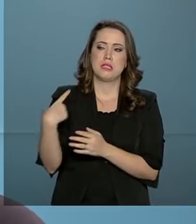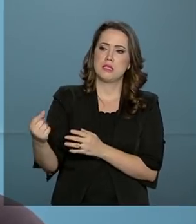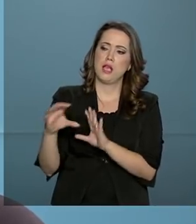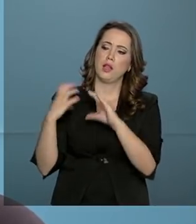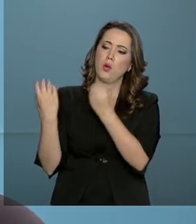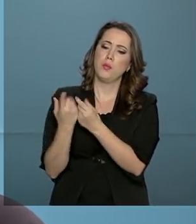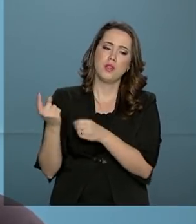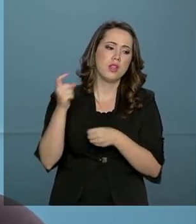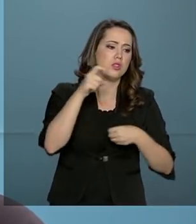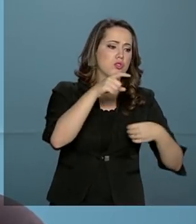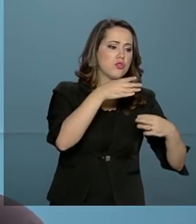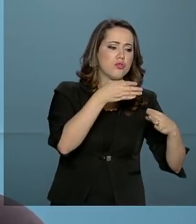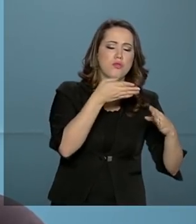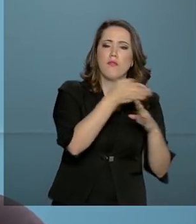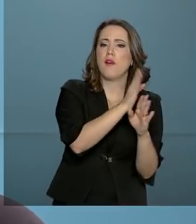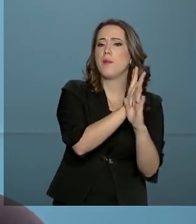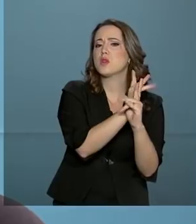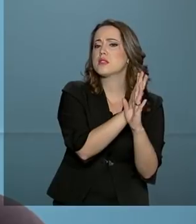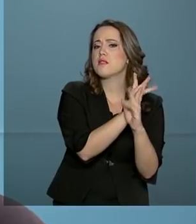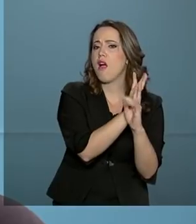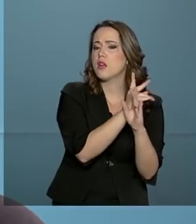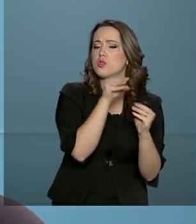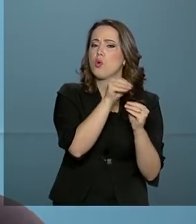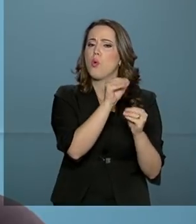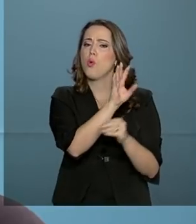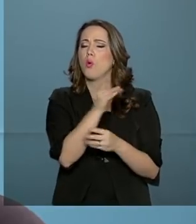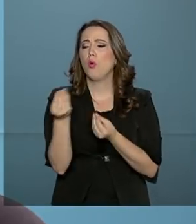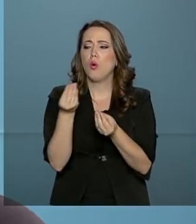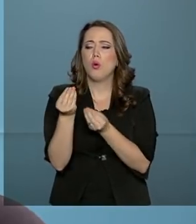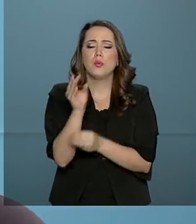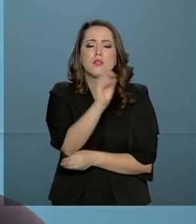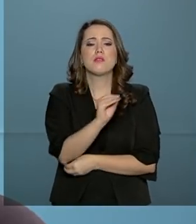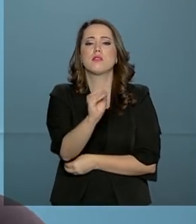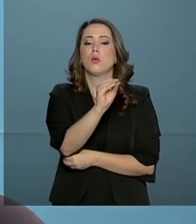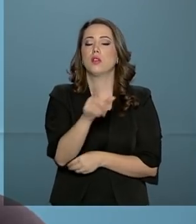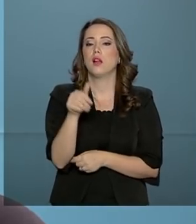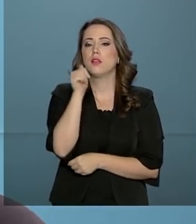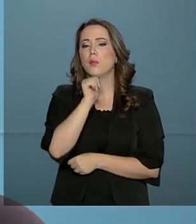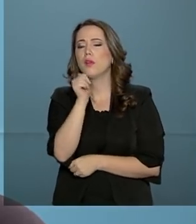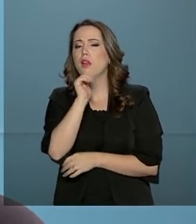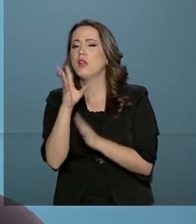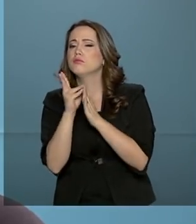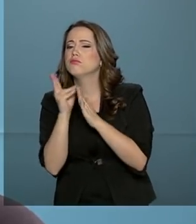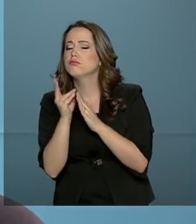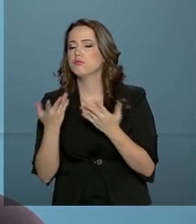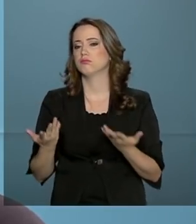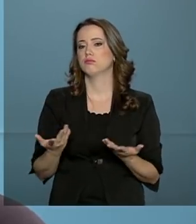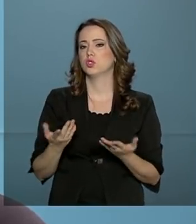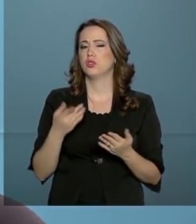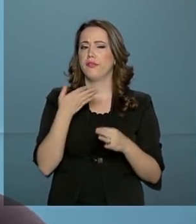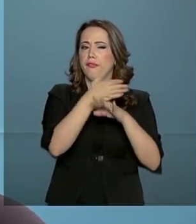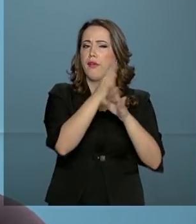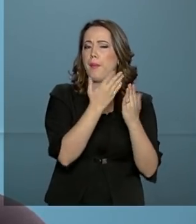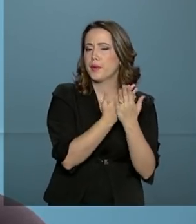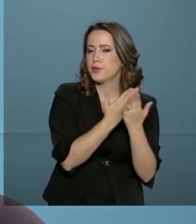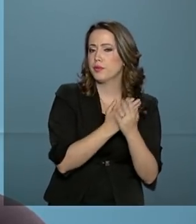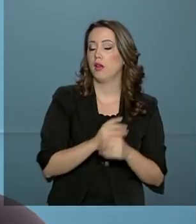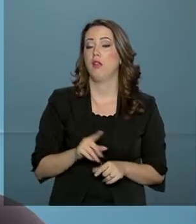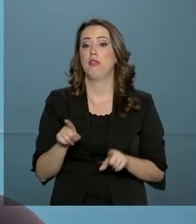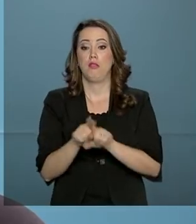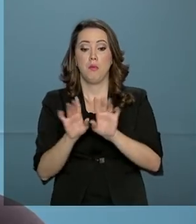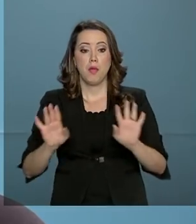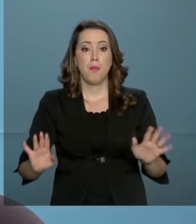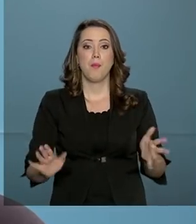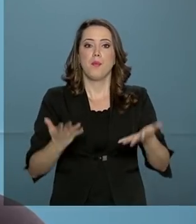grande centro. Como é que ela está sendo tratada nesse grande centro? Nós vamos focar mais na questão da promoção da mulher indígena.